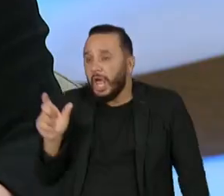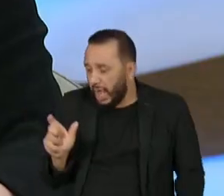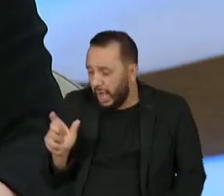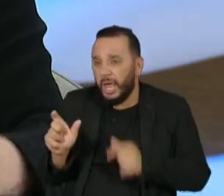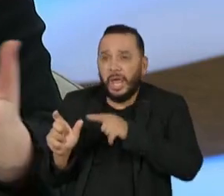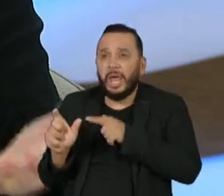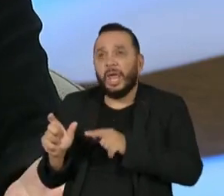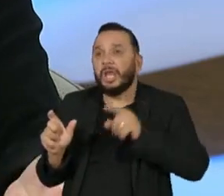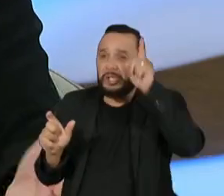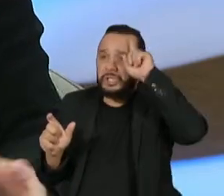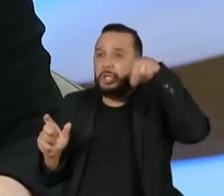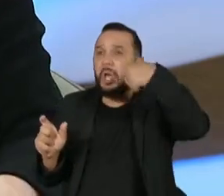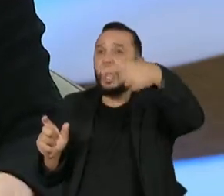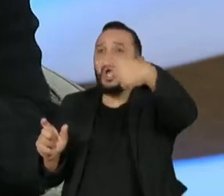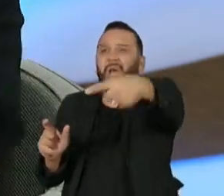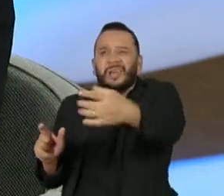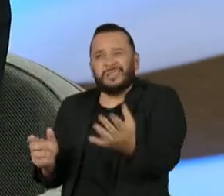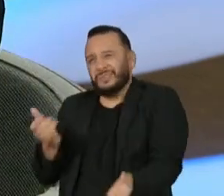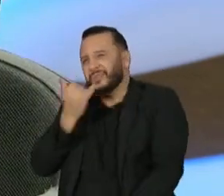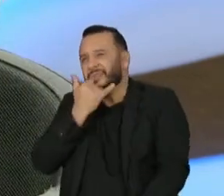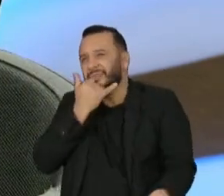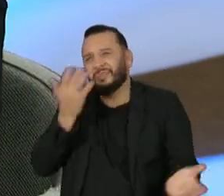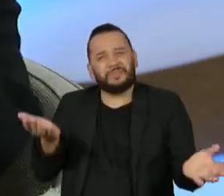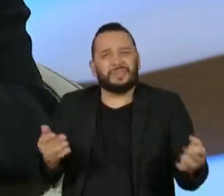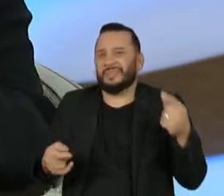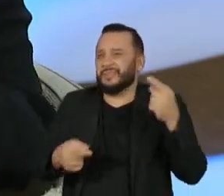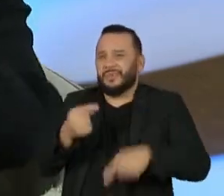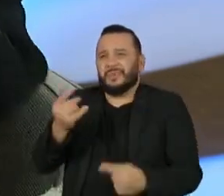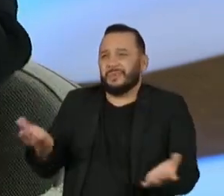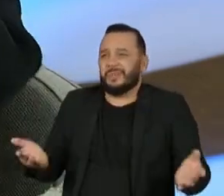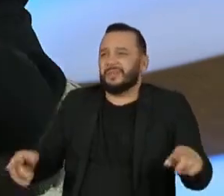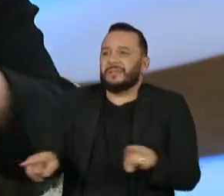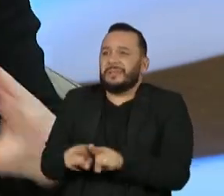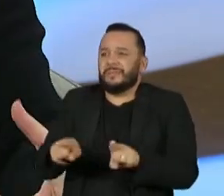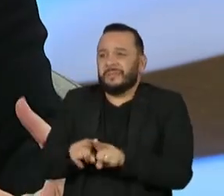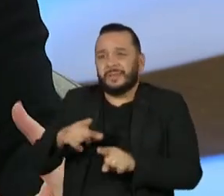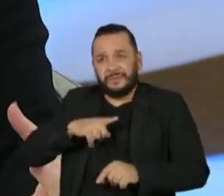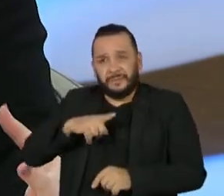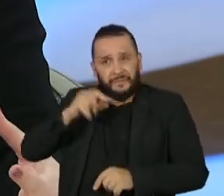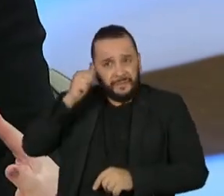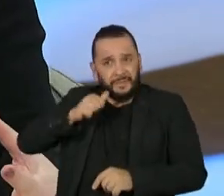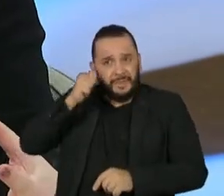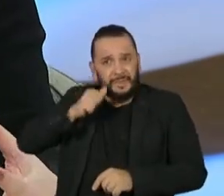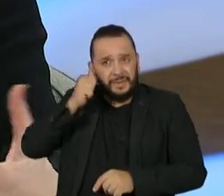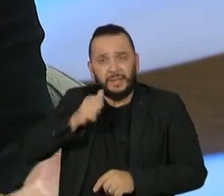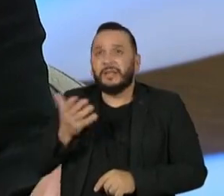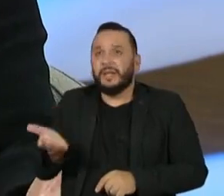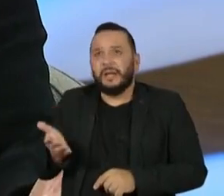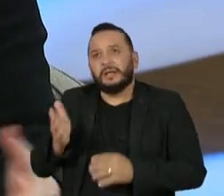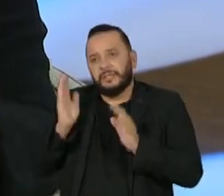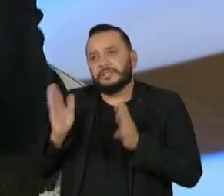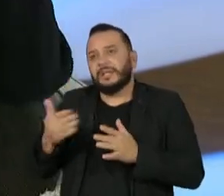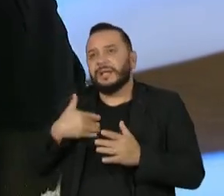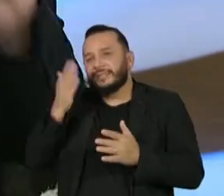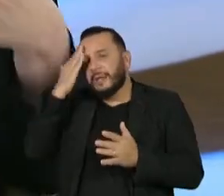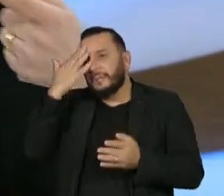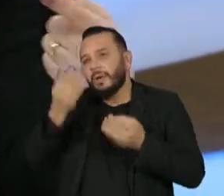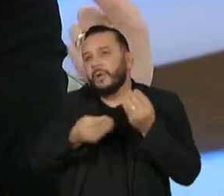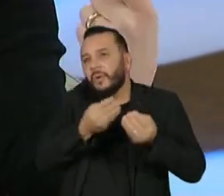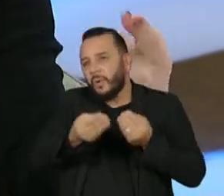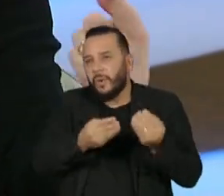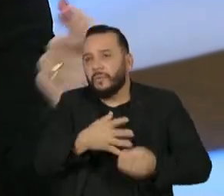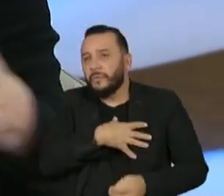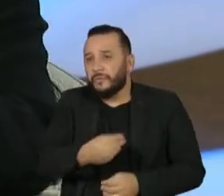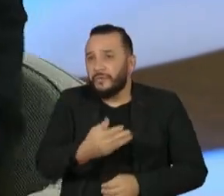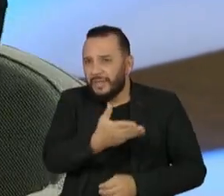ali naquela fila. Então, são medidas como esta, ou mesmo ela ter acesso a toda a situação escolar do seu filho, ao